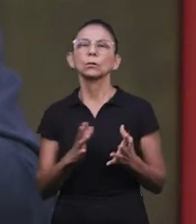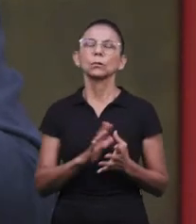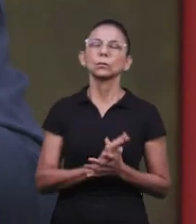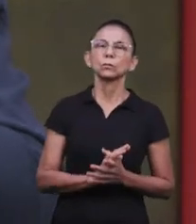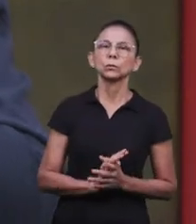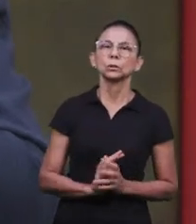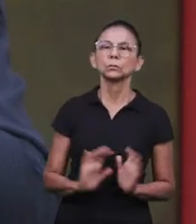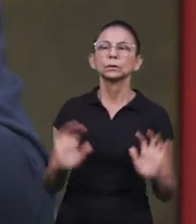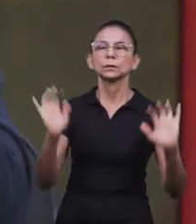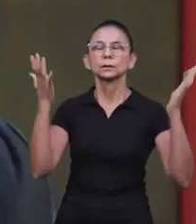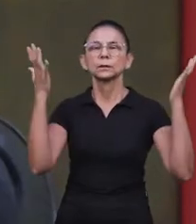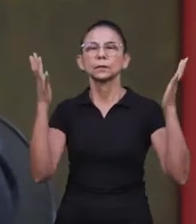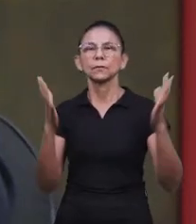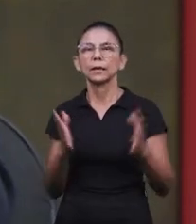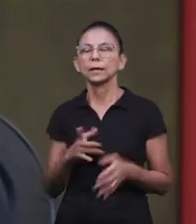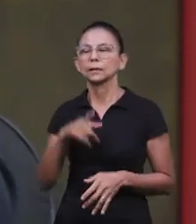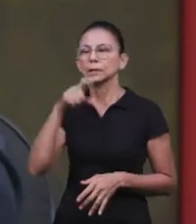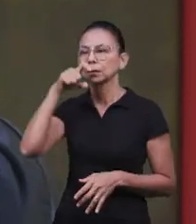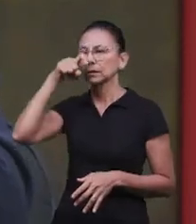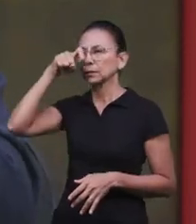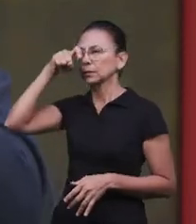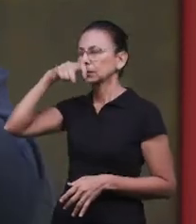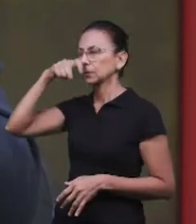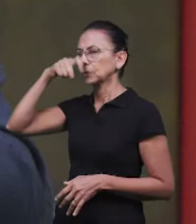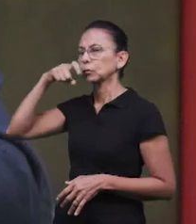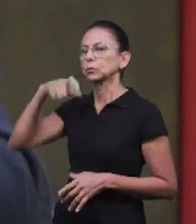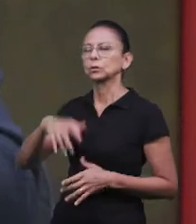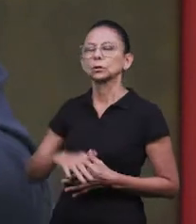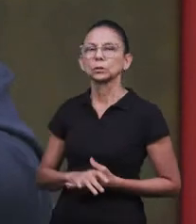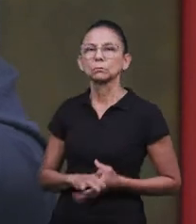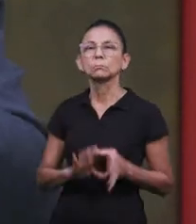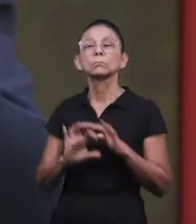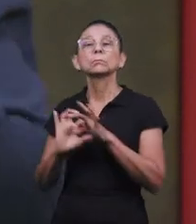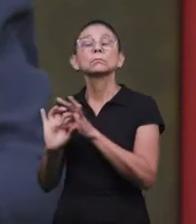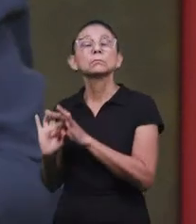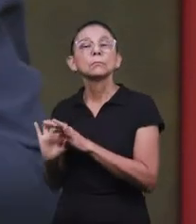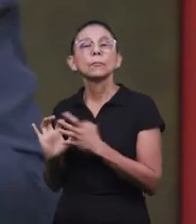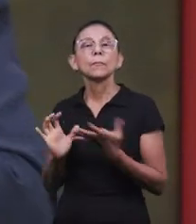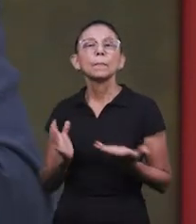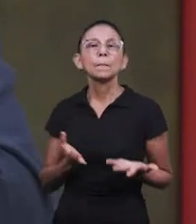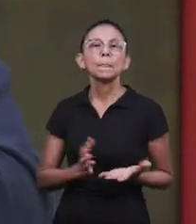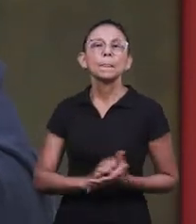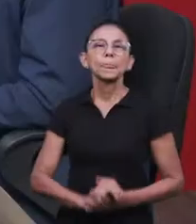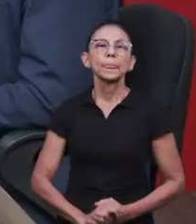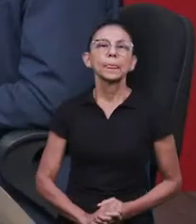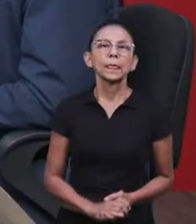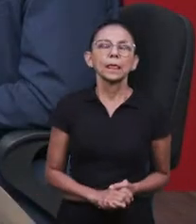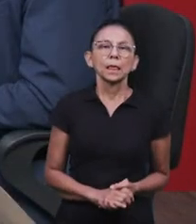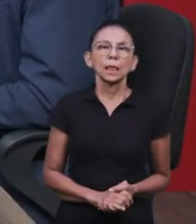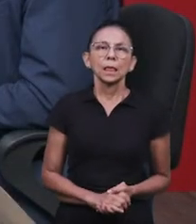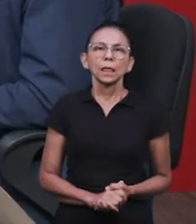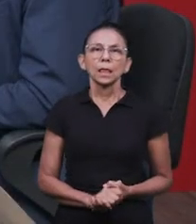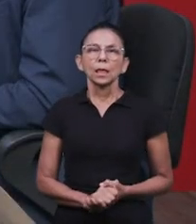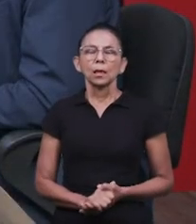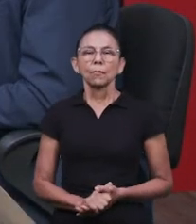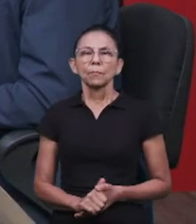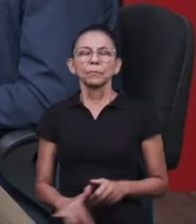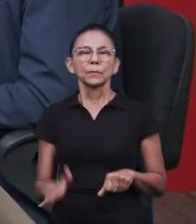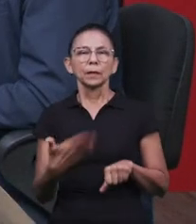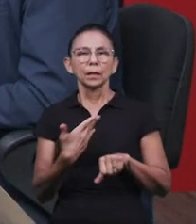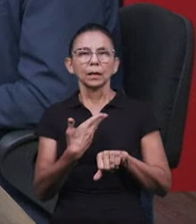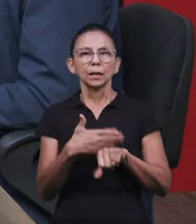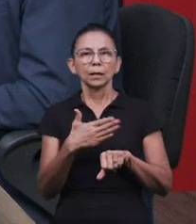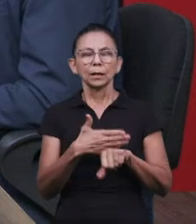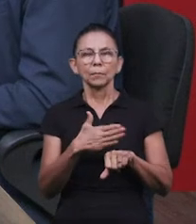com as quais essa festa tem, o que ela traz no seu contexto? Ela está ligada à prática da